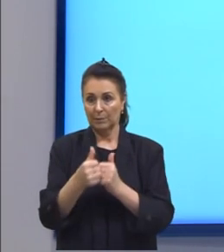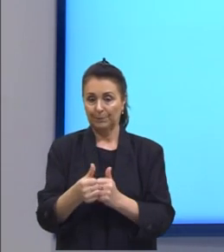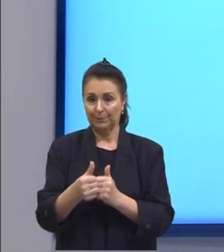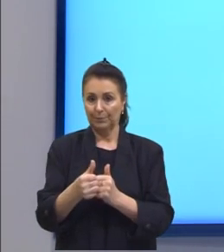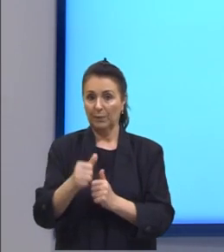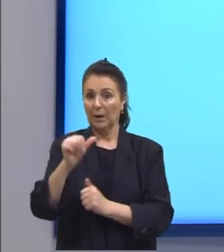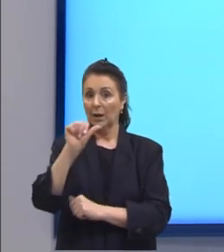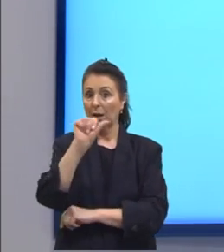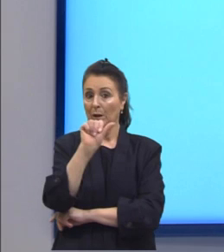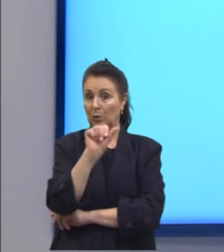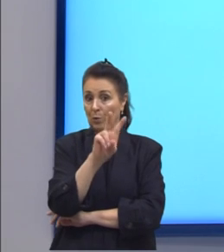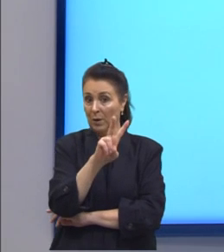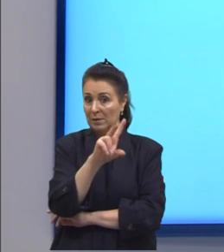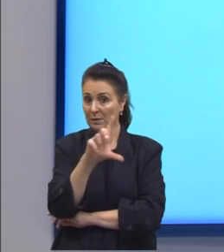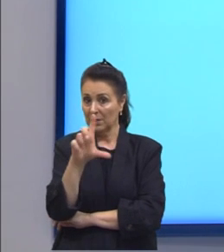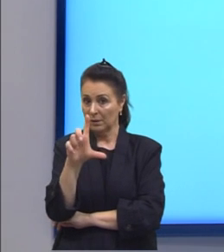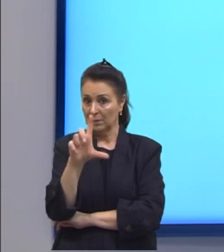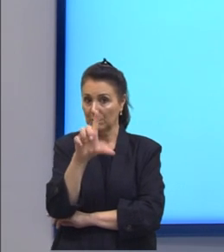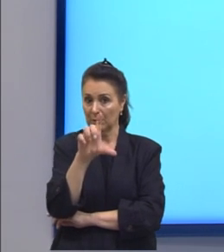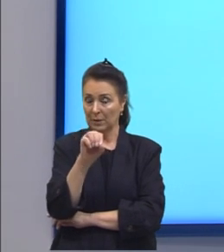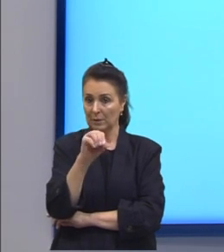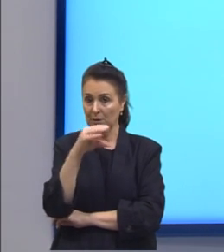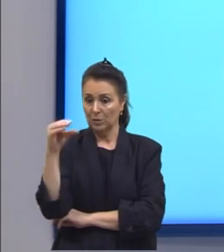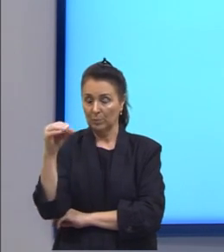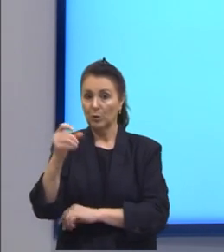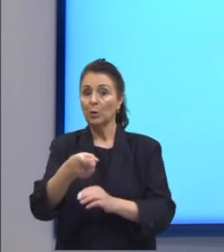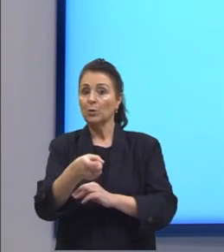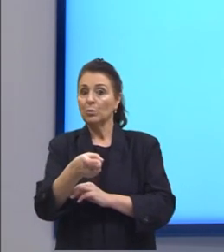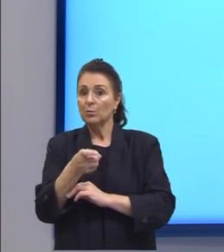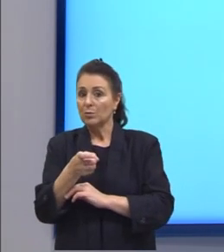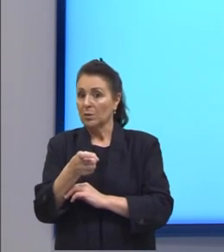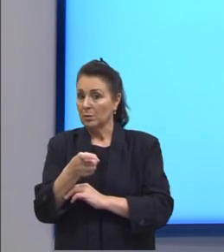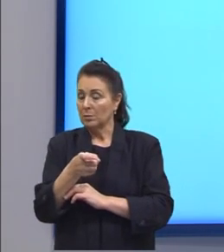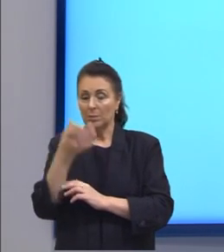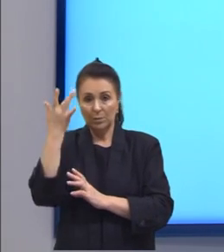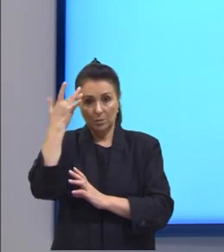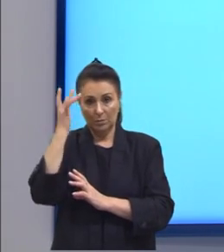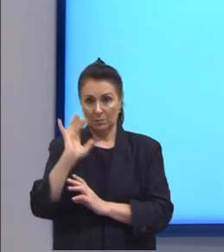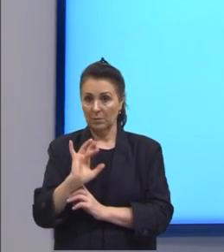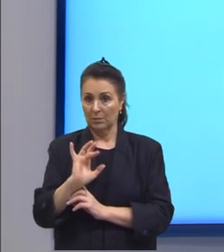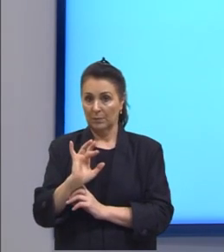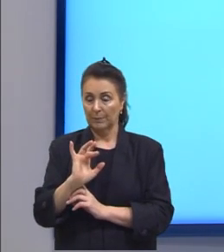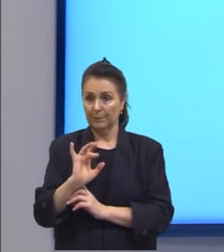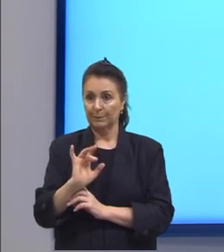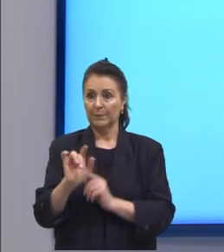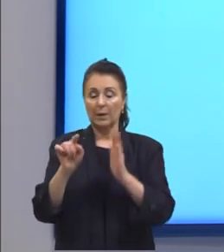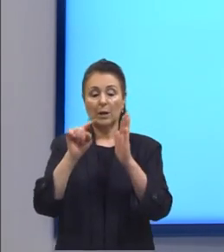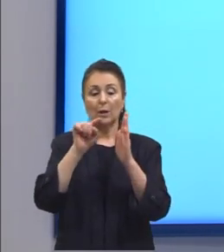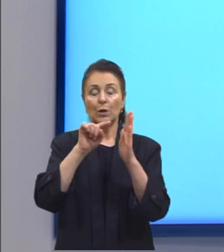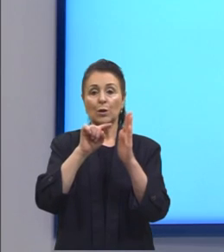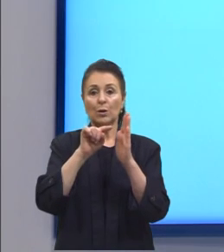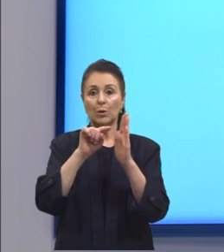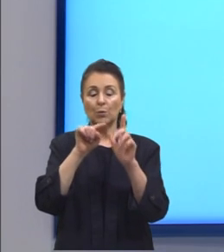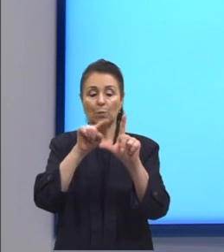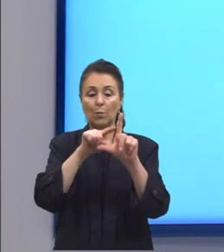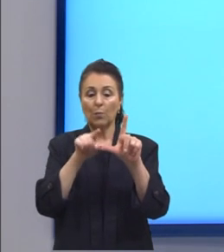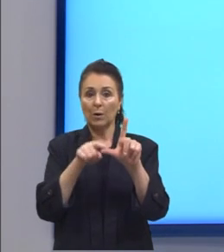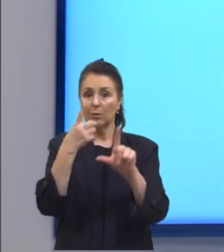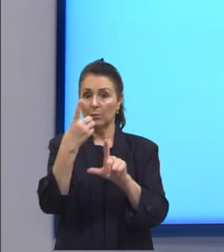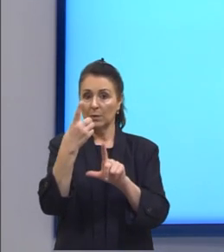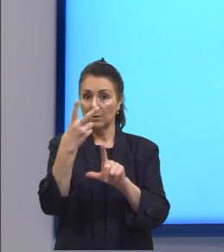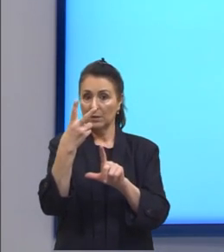10 centímetros o terceiro lado sendo X que é o que nós vamos descobrir e o ângulo de 120 graus